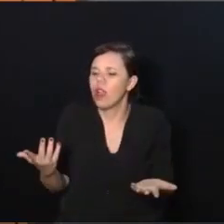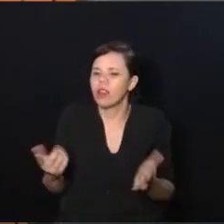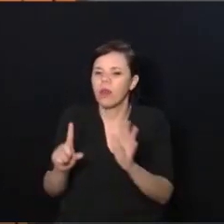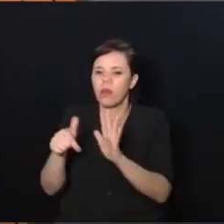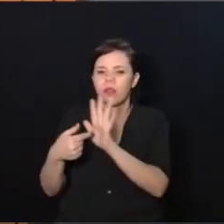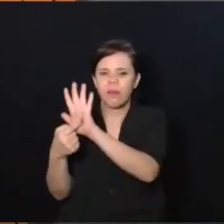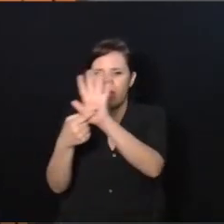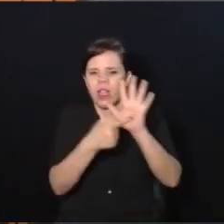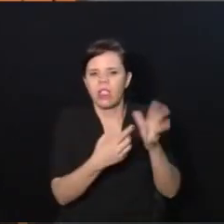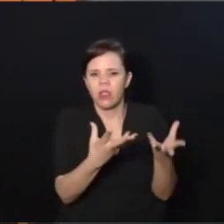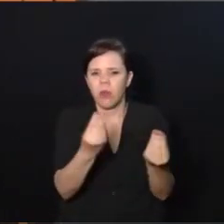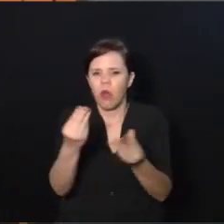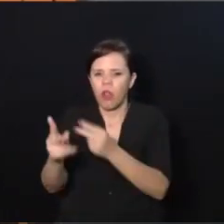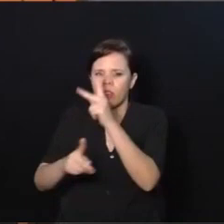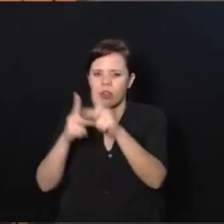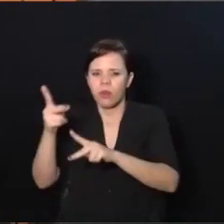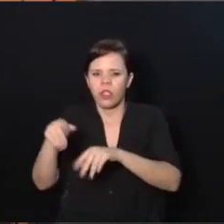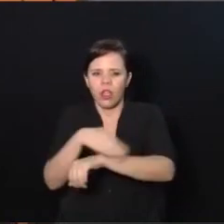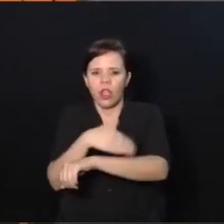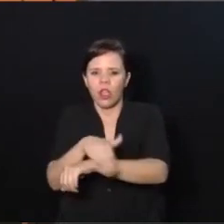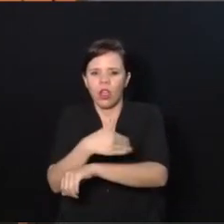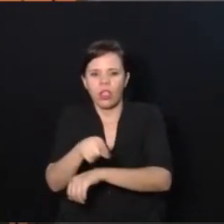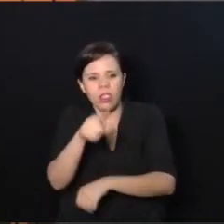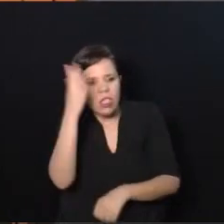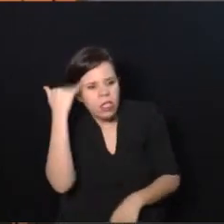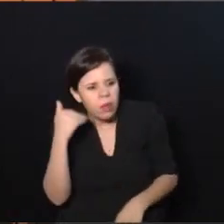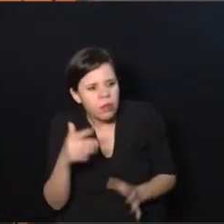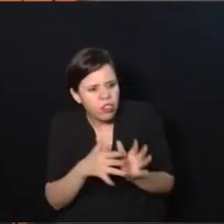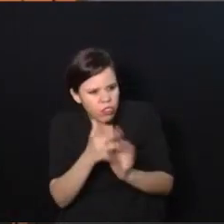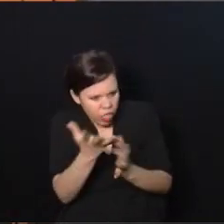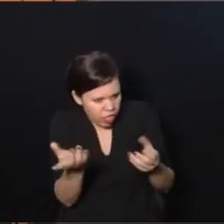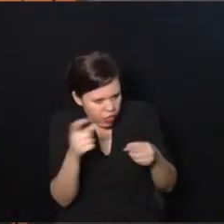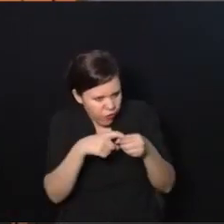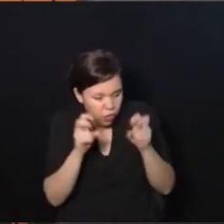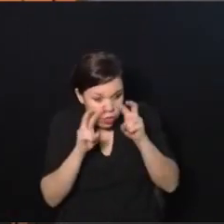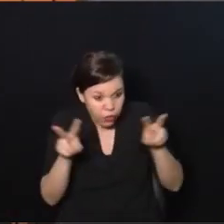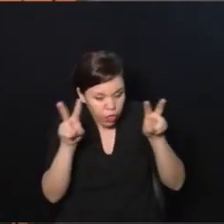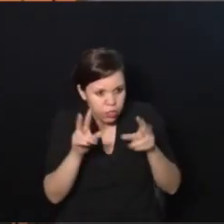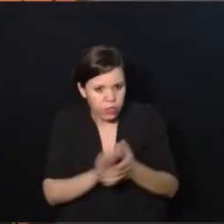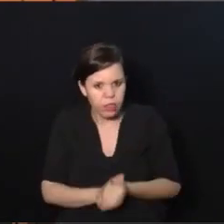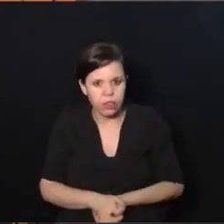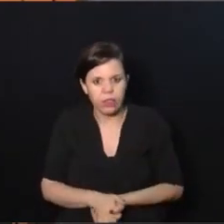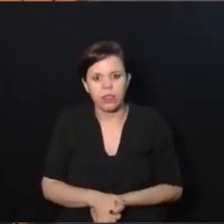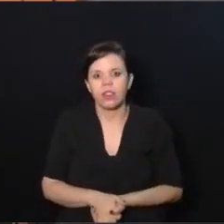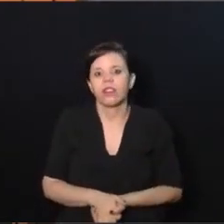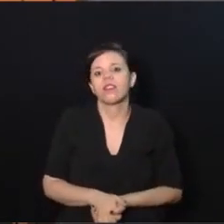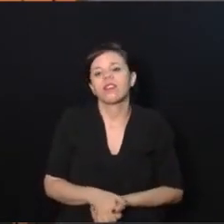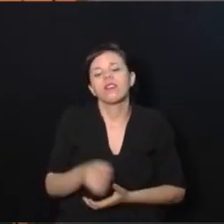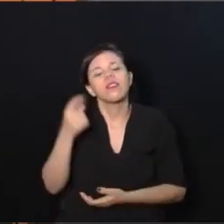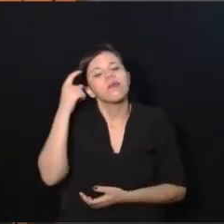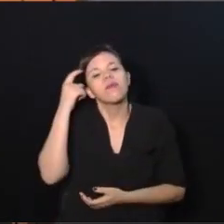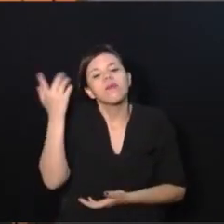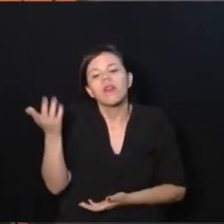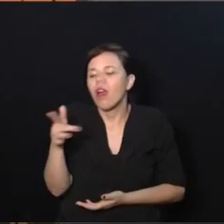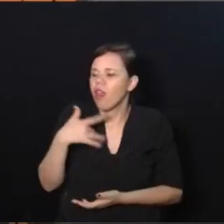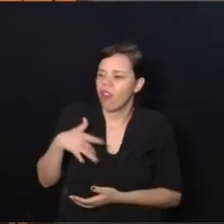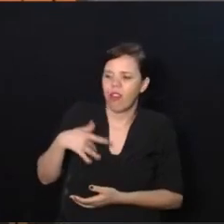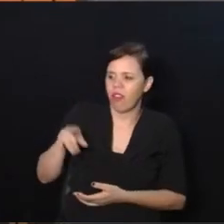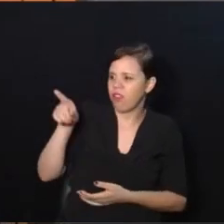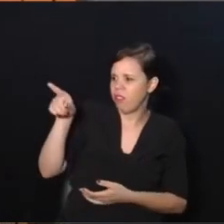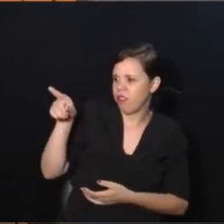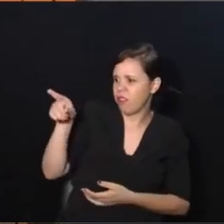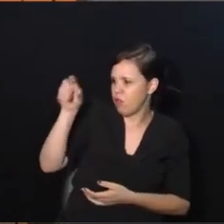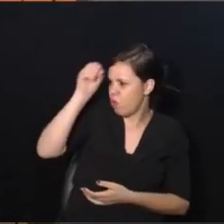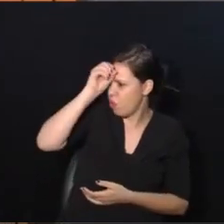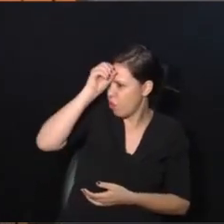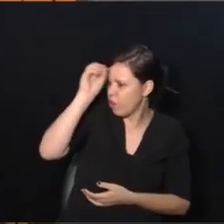gente na rua dizendo assim, olha, você sabia que Jesus quer que você volte a enxergar? A gente pensa assim, coitado, sabe